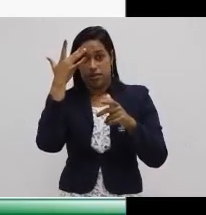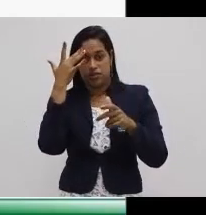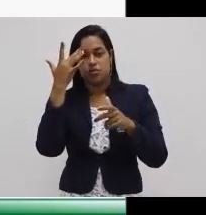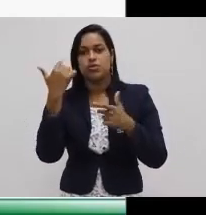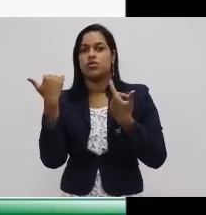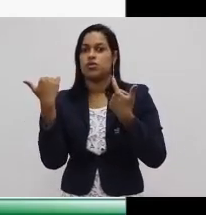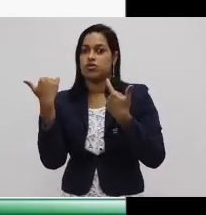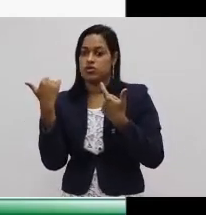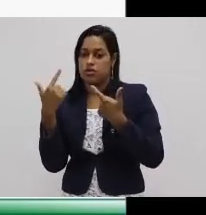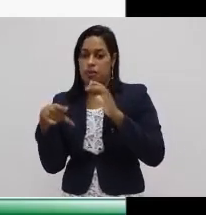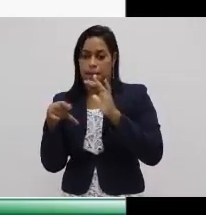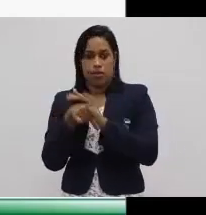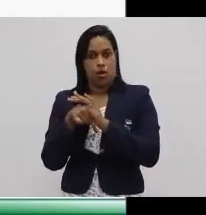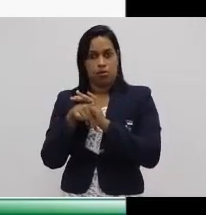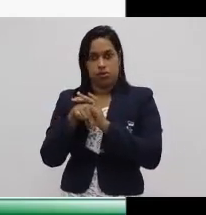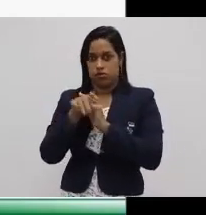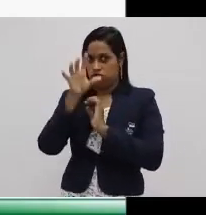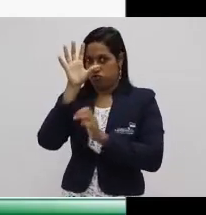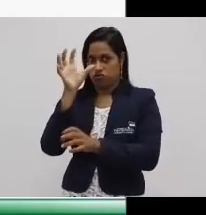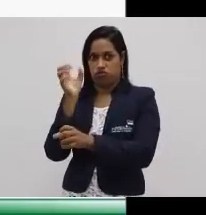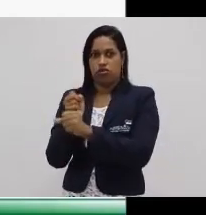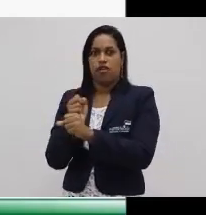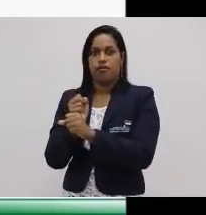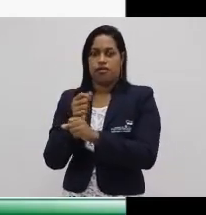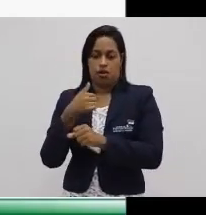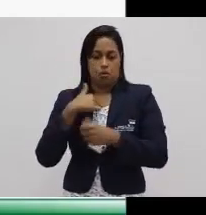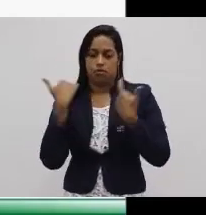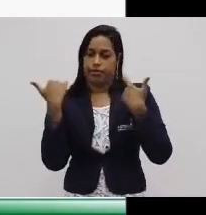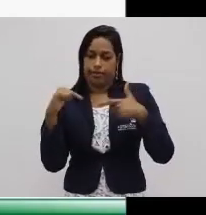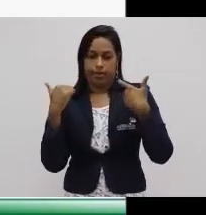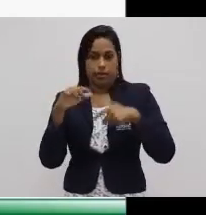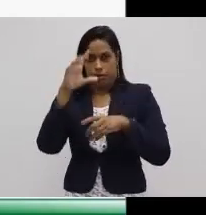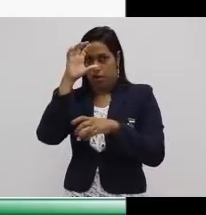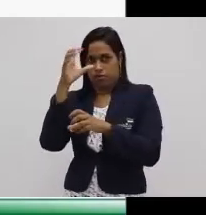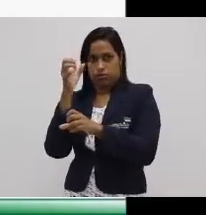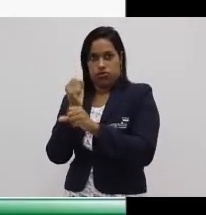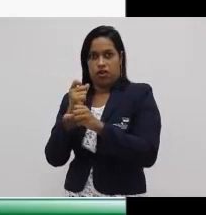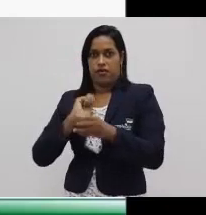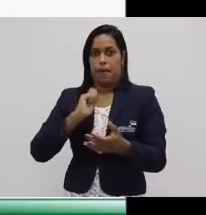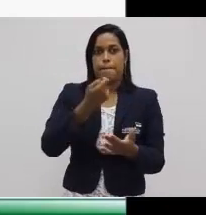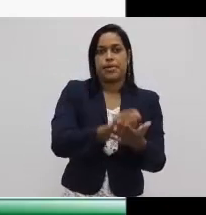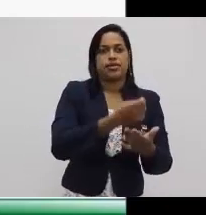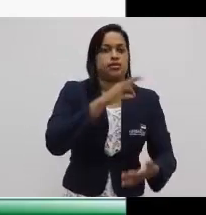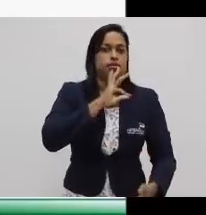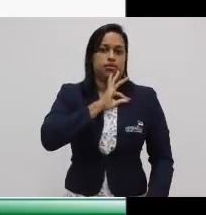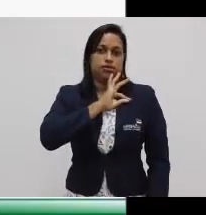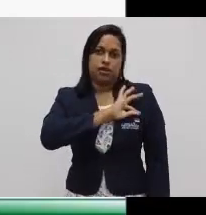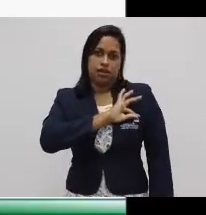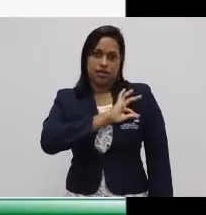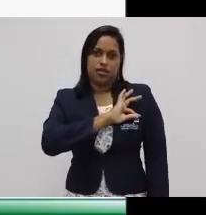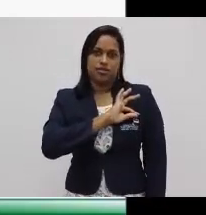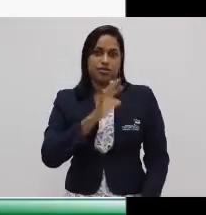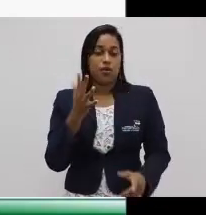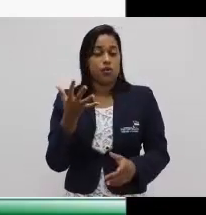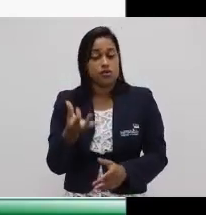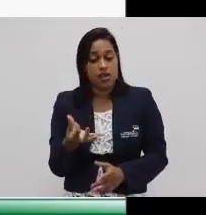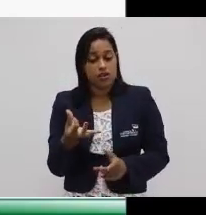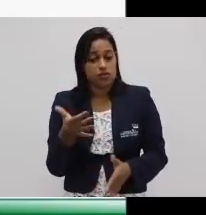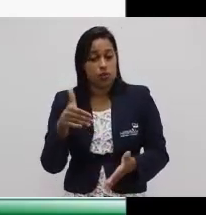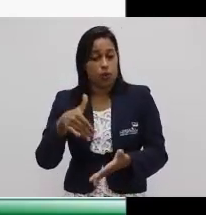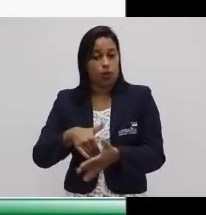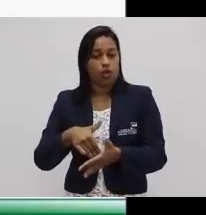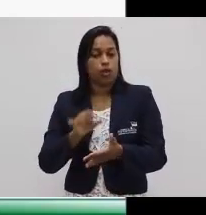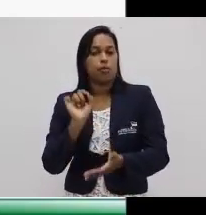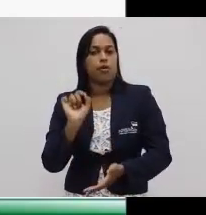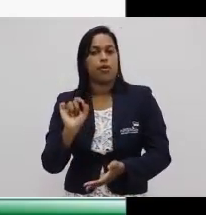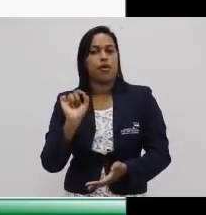os empregadores. E os funcionários trabalham para os empregadores para receber salário. O sexto e último modo de produção